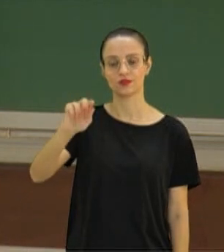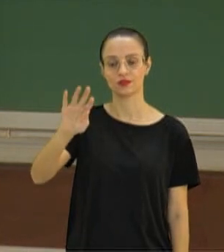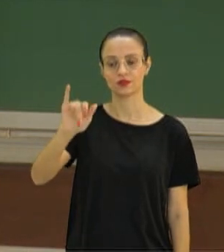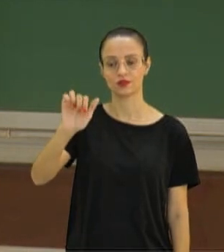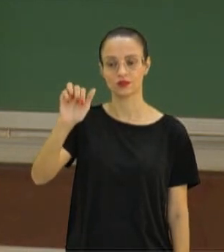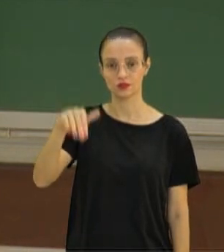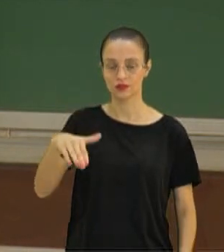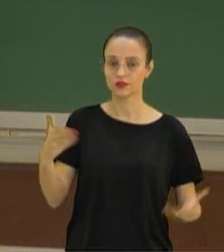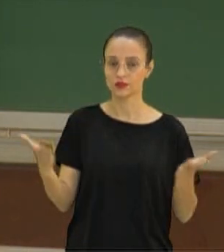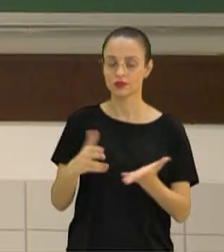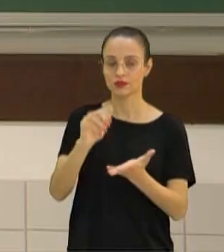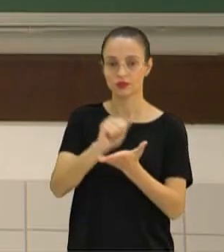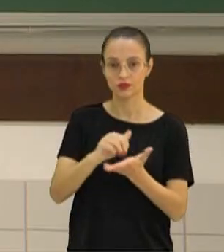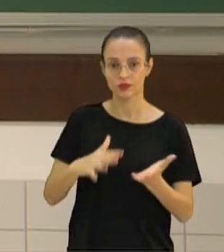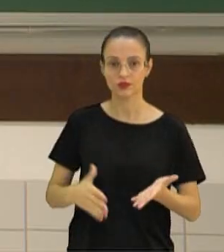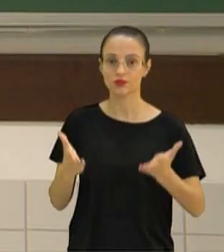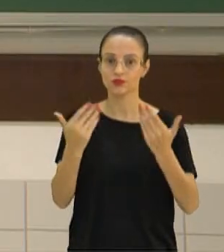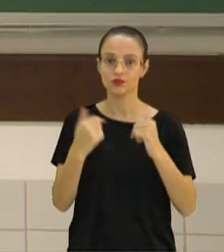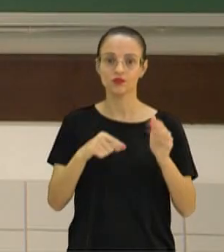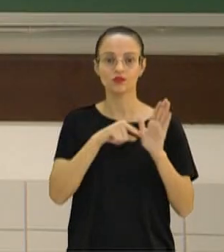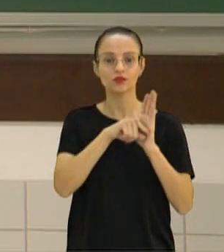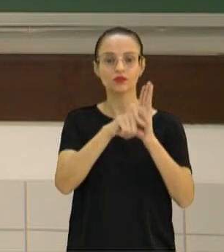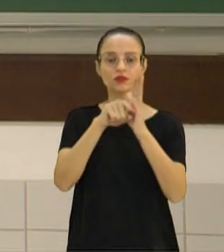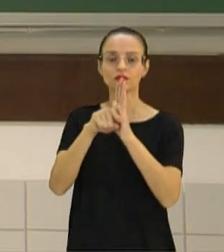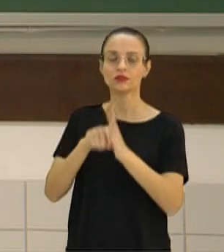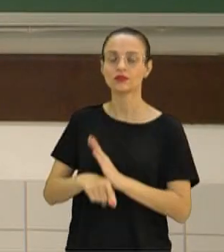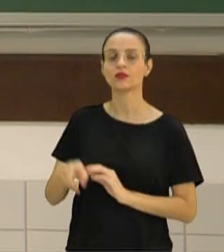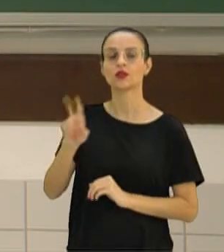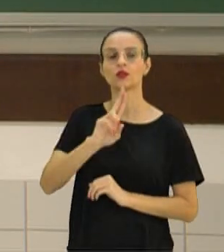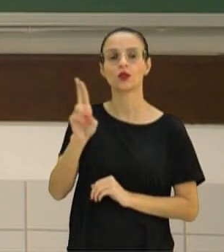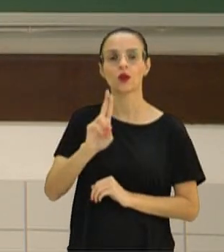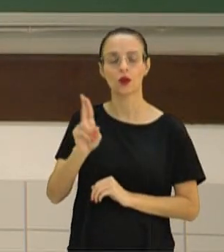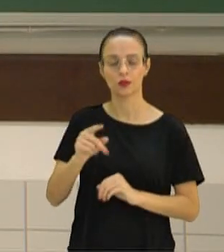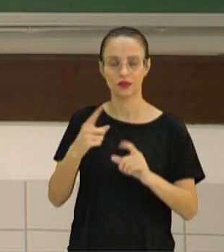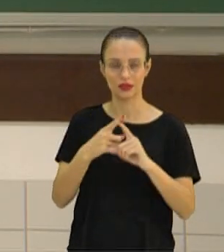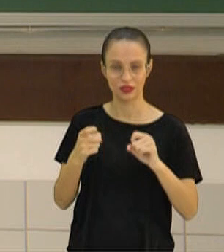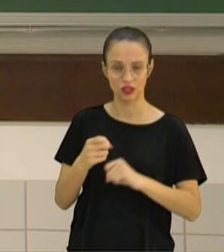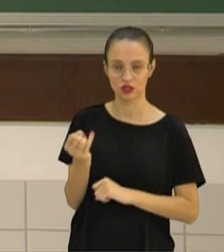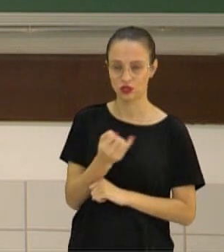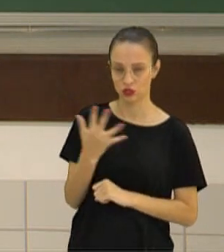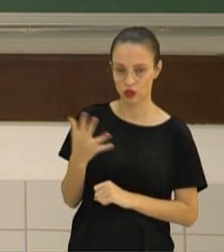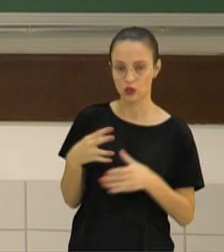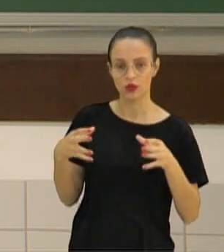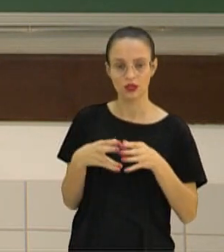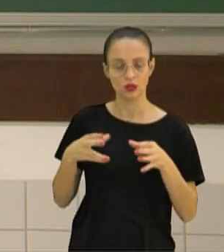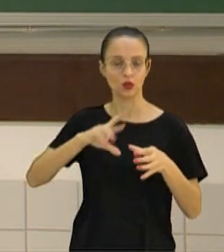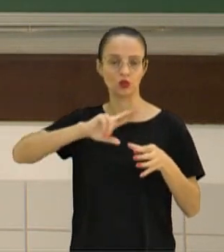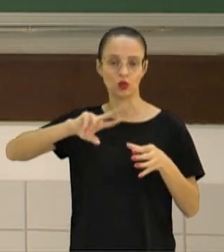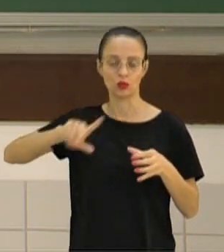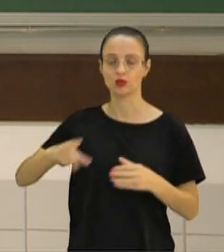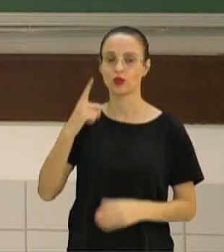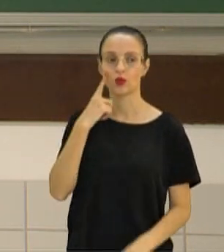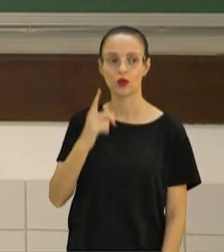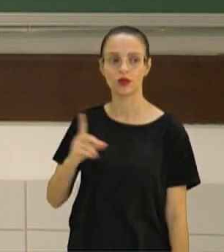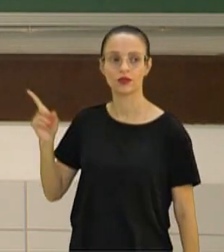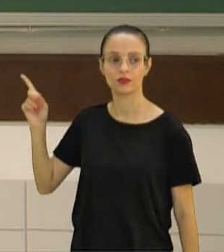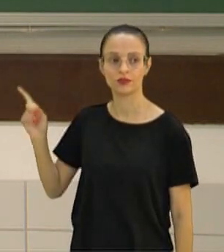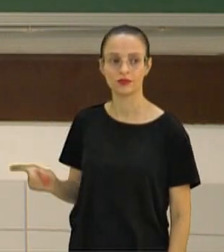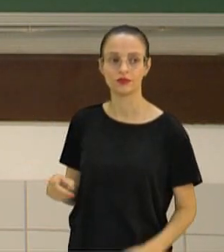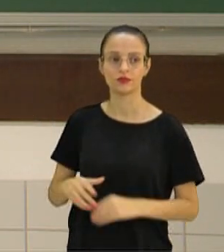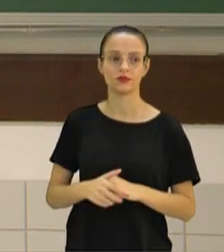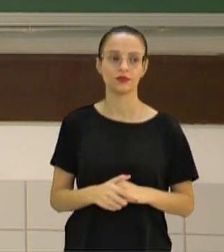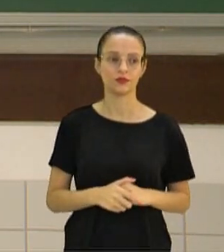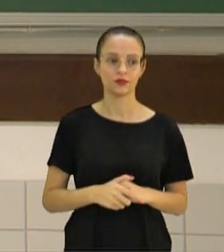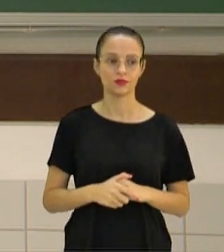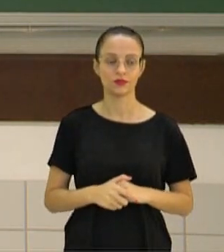fazer um exercício. Vamos fazer uma pesquisa dos nomes científicos de algumas espécies aqui. Eu trouxe para vocês o nome